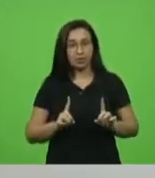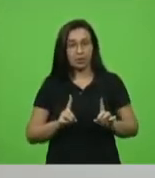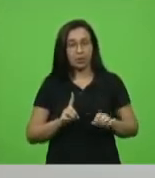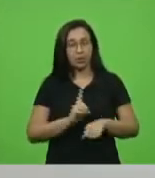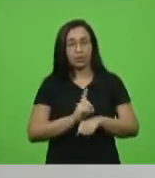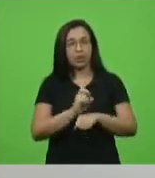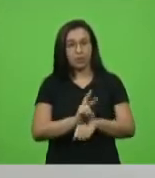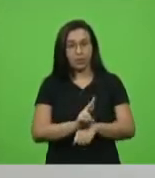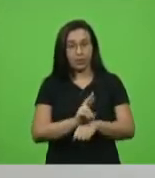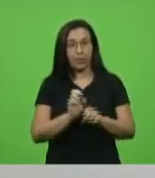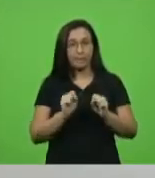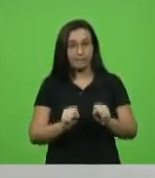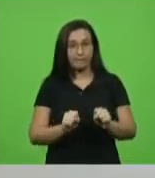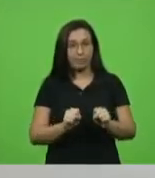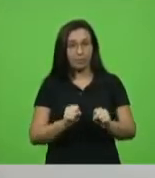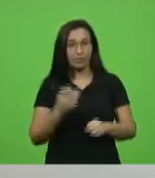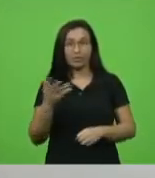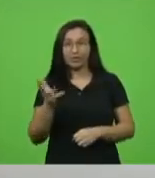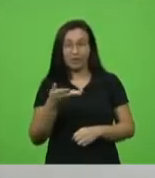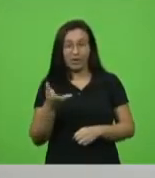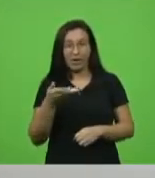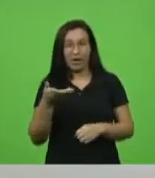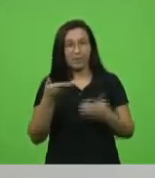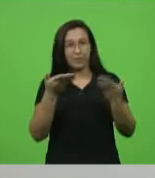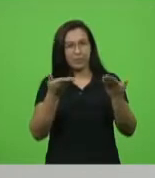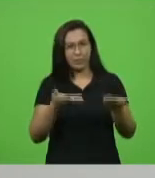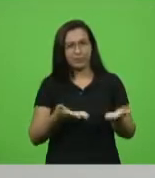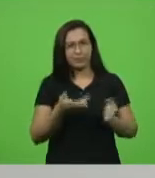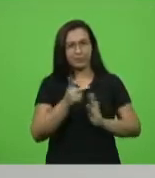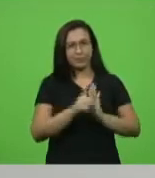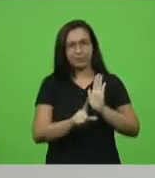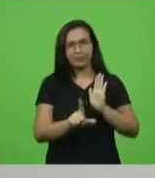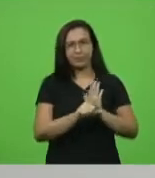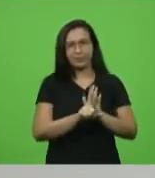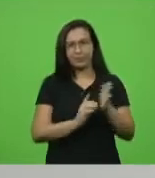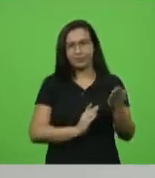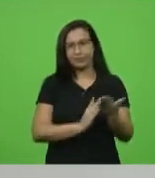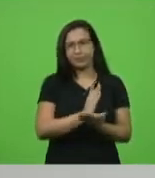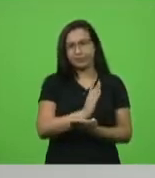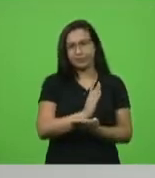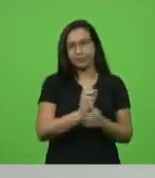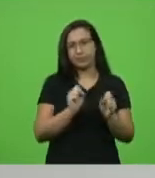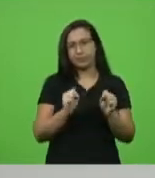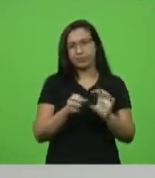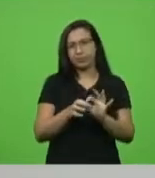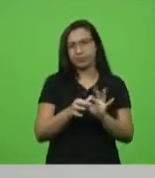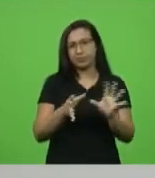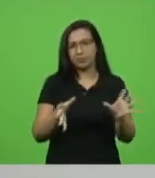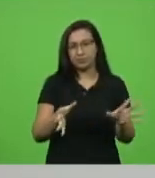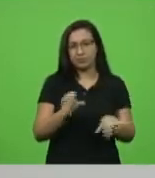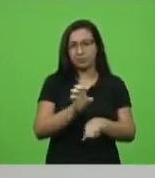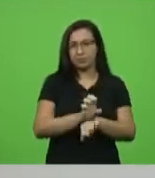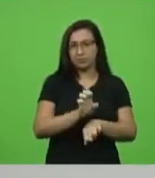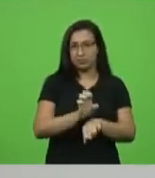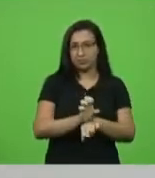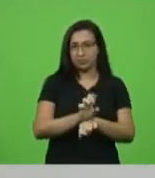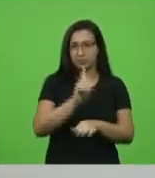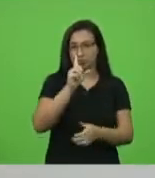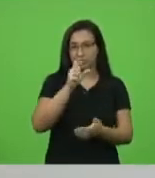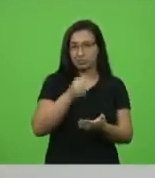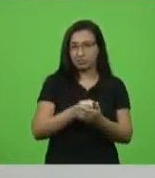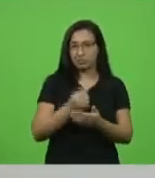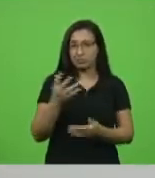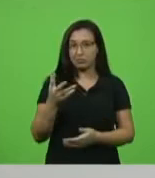apreciar o quanto antes possível esse projeto para dar um instrumento legal para o Estado também tomar iniciativa nessa questão da